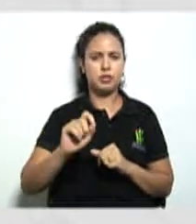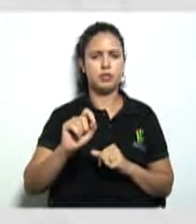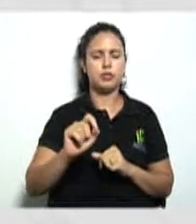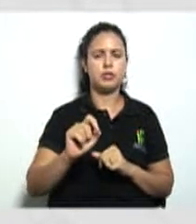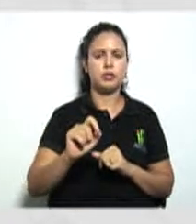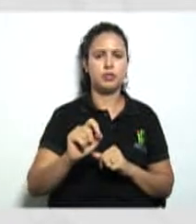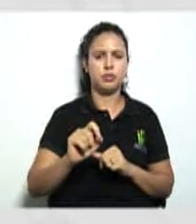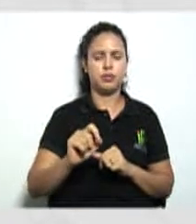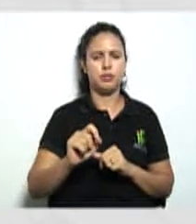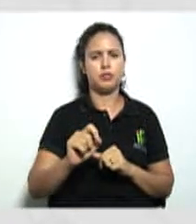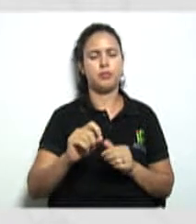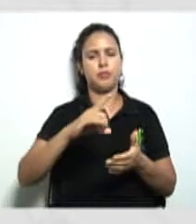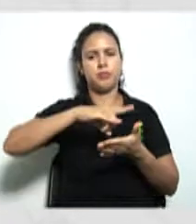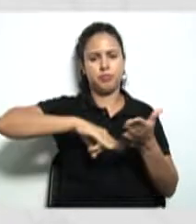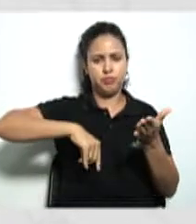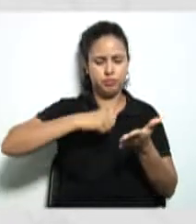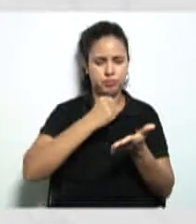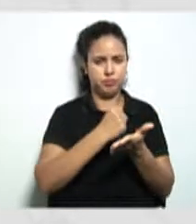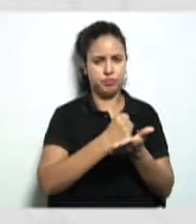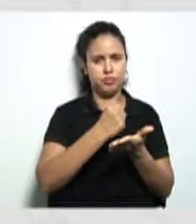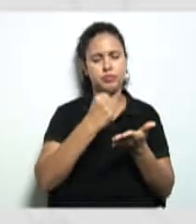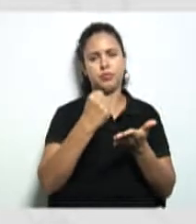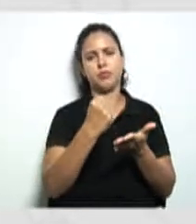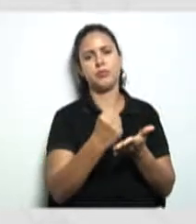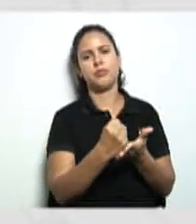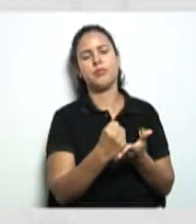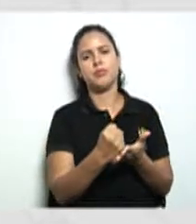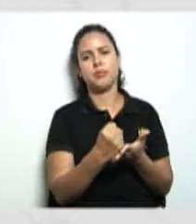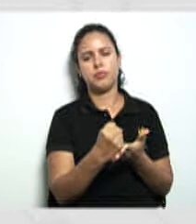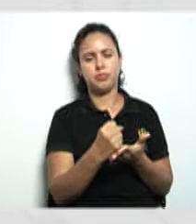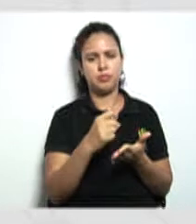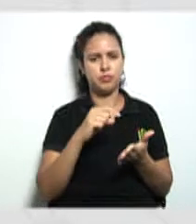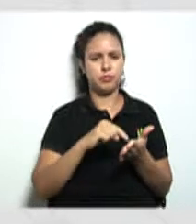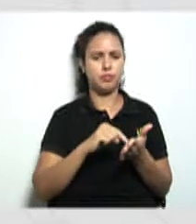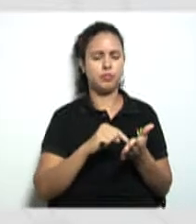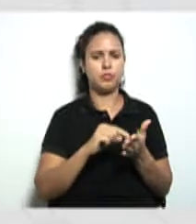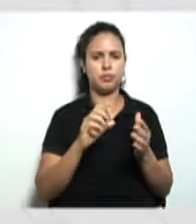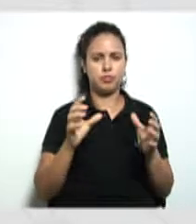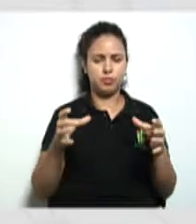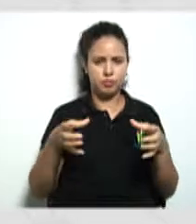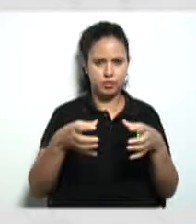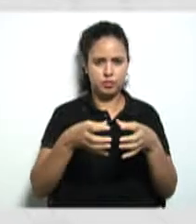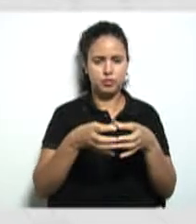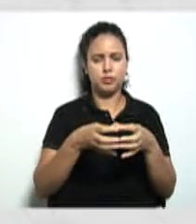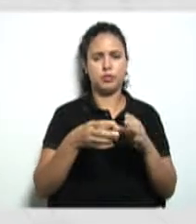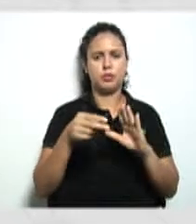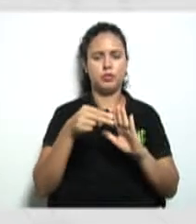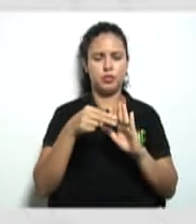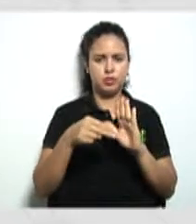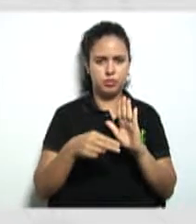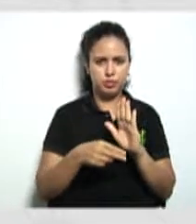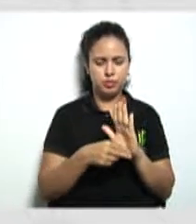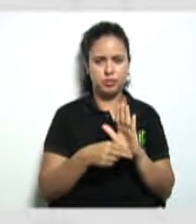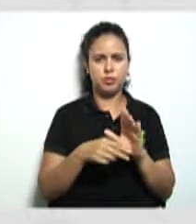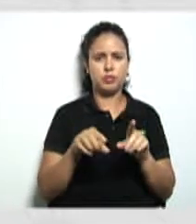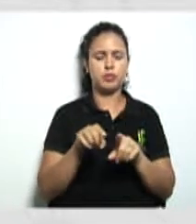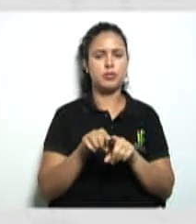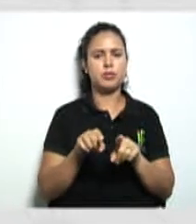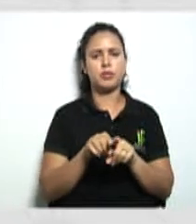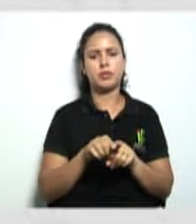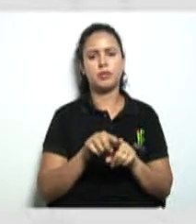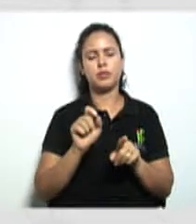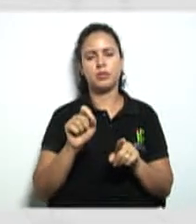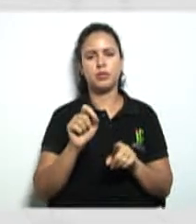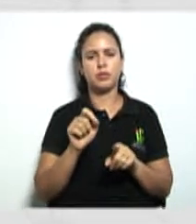contrato que é constituído por conjunto de normas e serve para